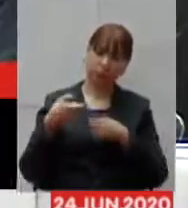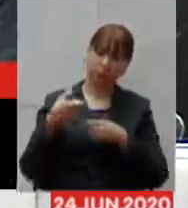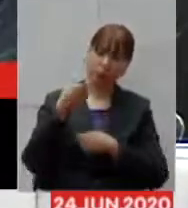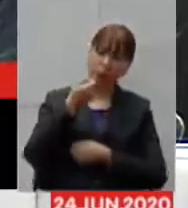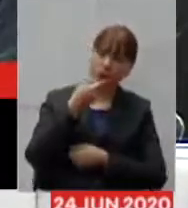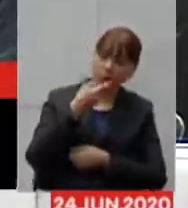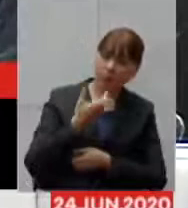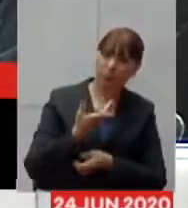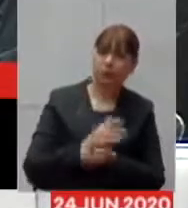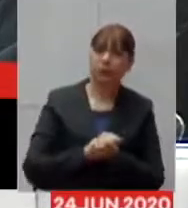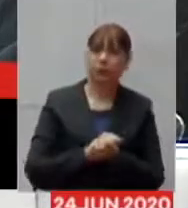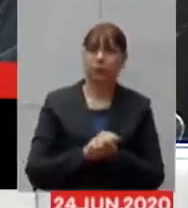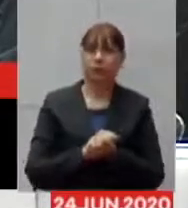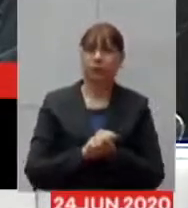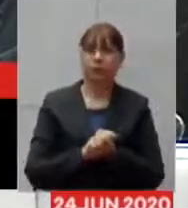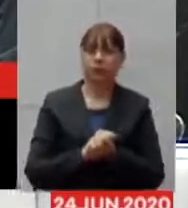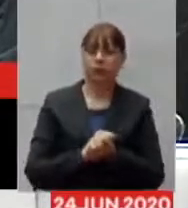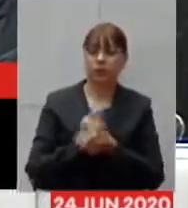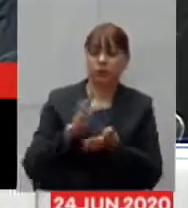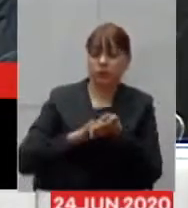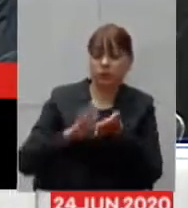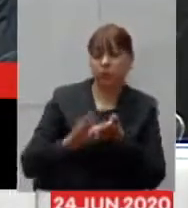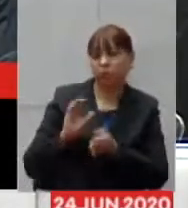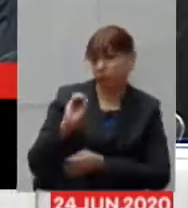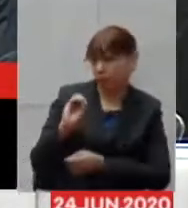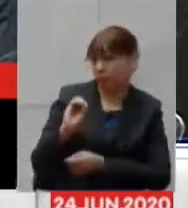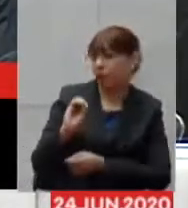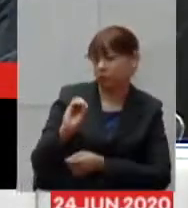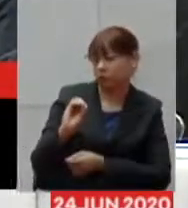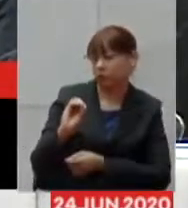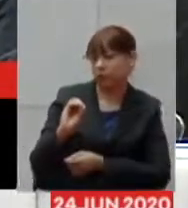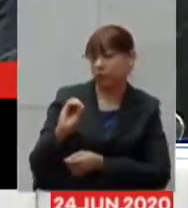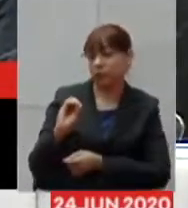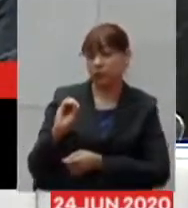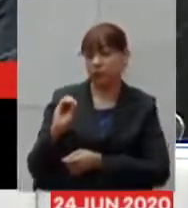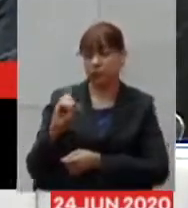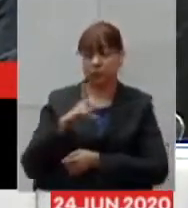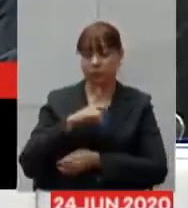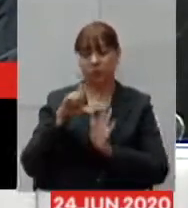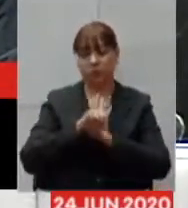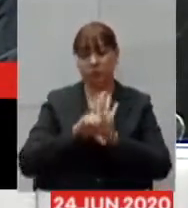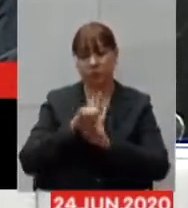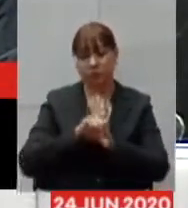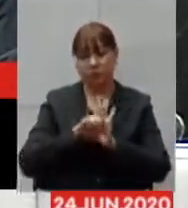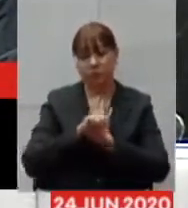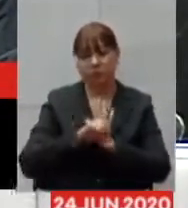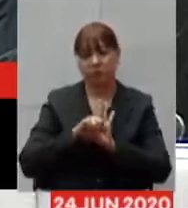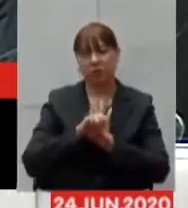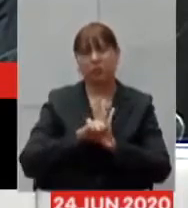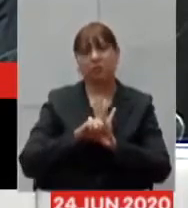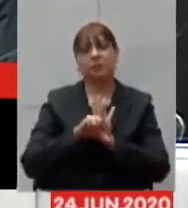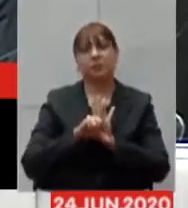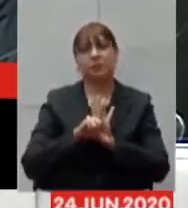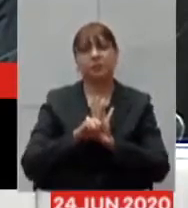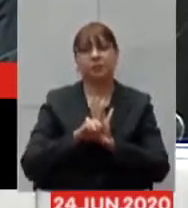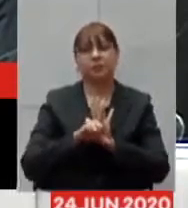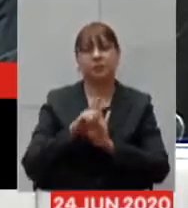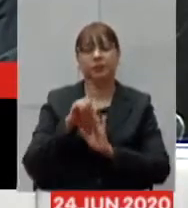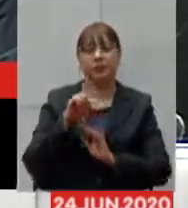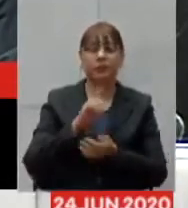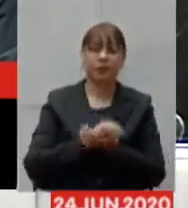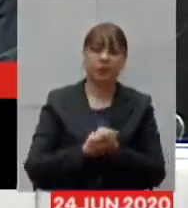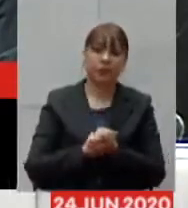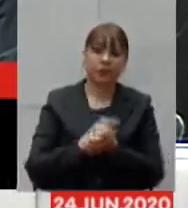o custo o custo é zero nós temos isso aí através de doação da 99 táxi ou seja nós não tivemos